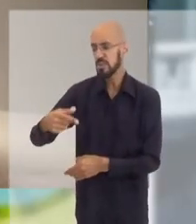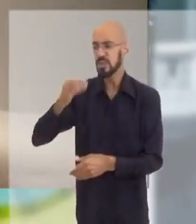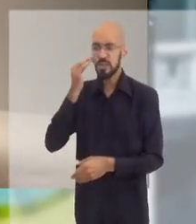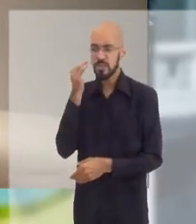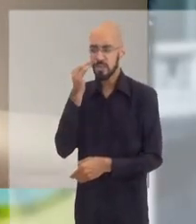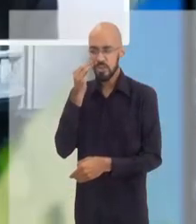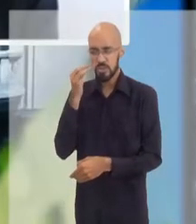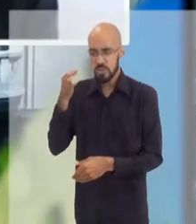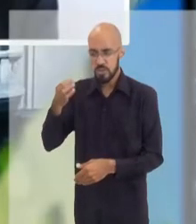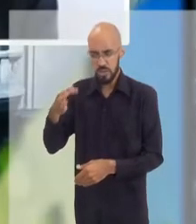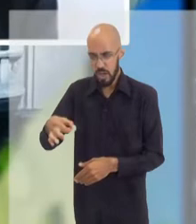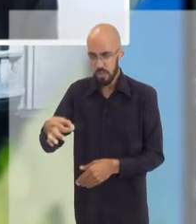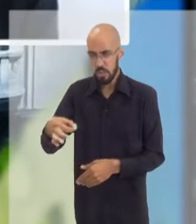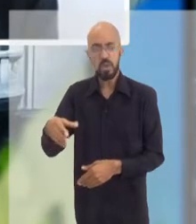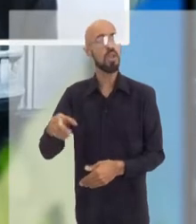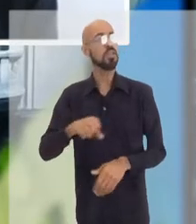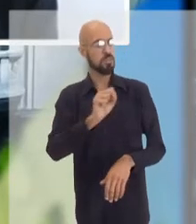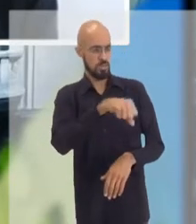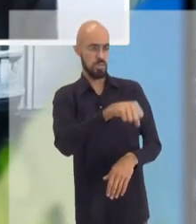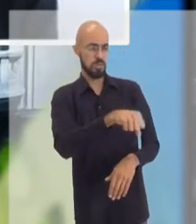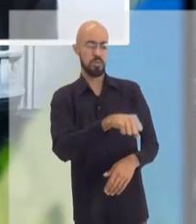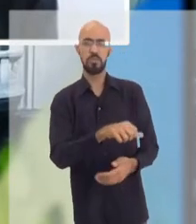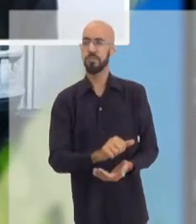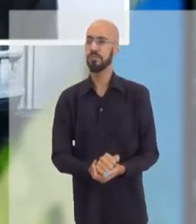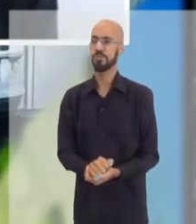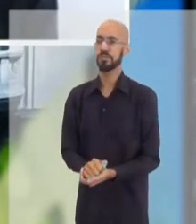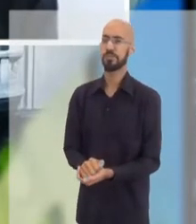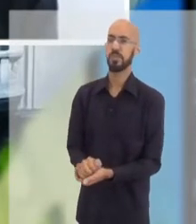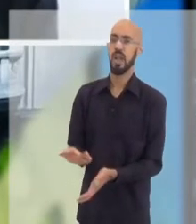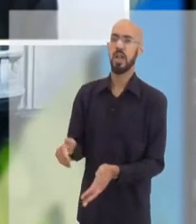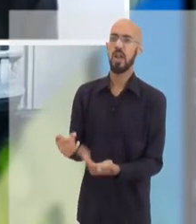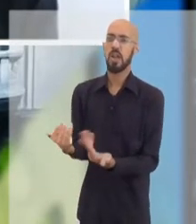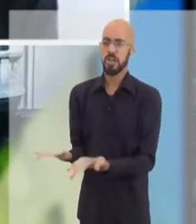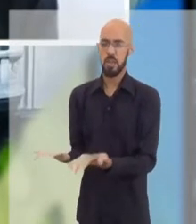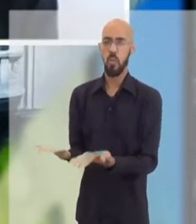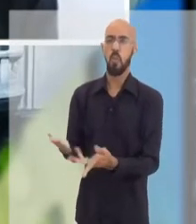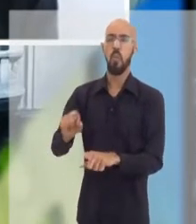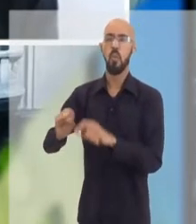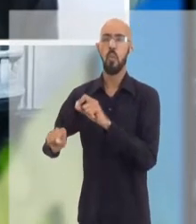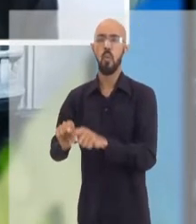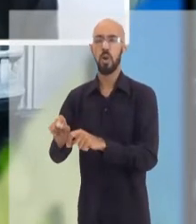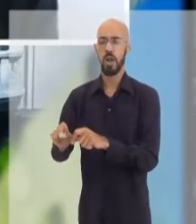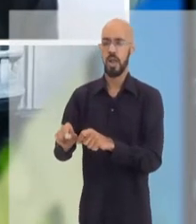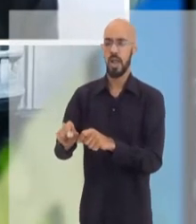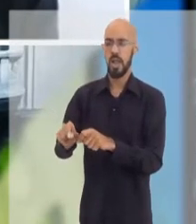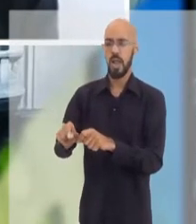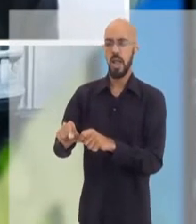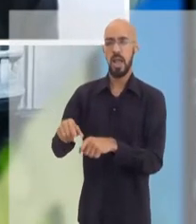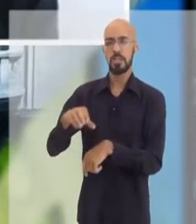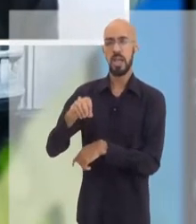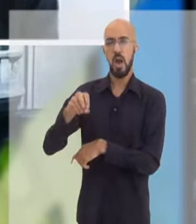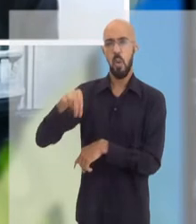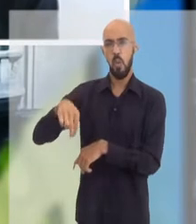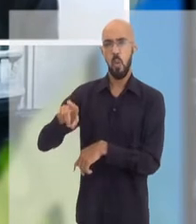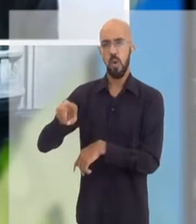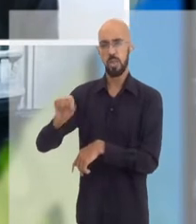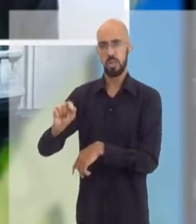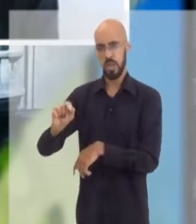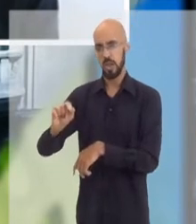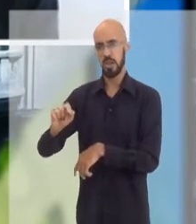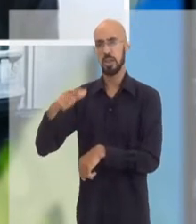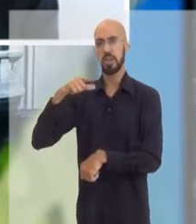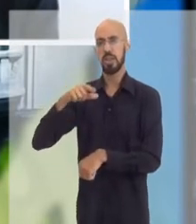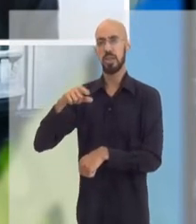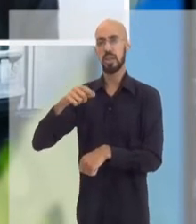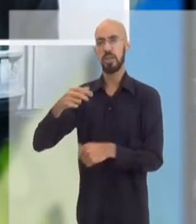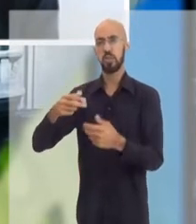testada, não é isso? Exatamente. Então, essa onda que se diz que é